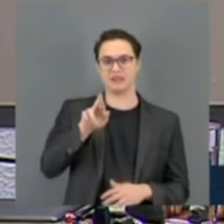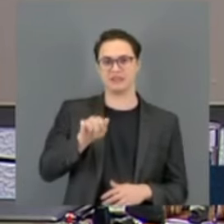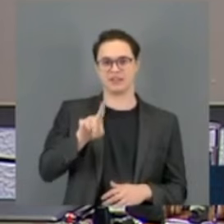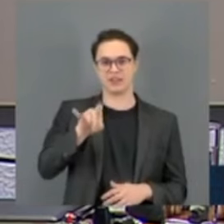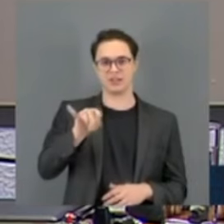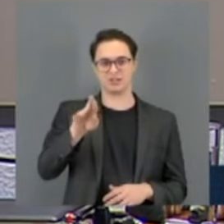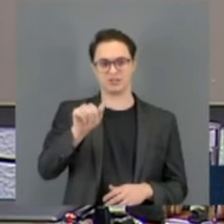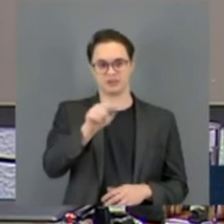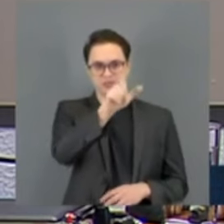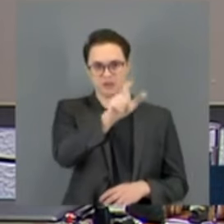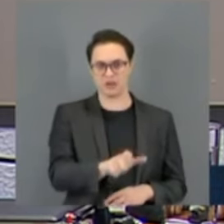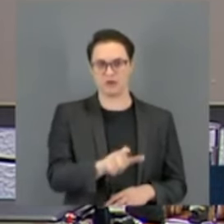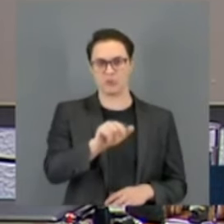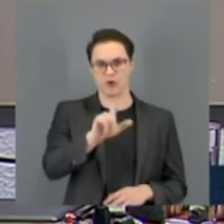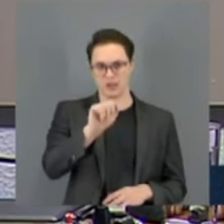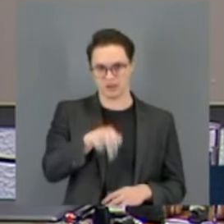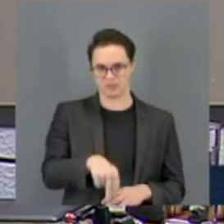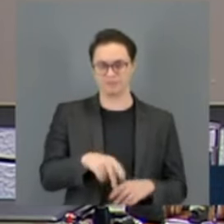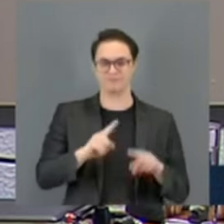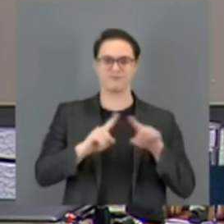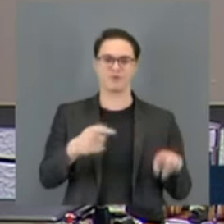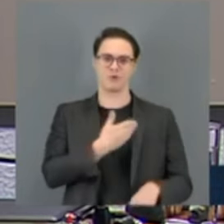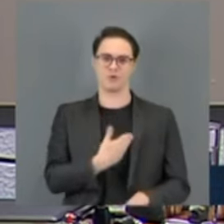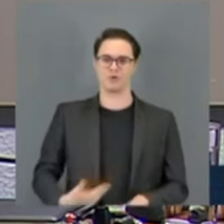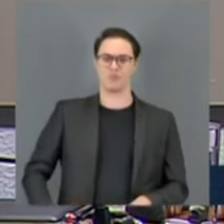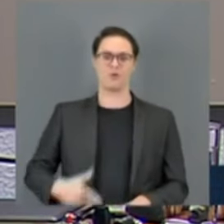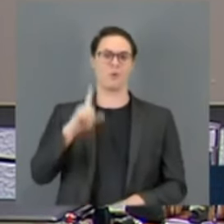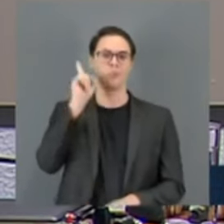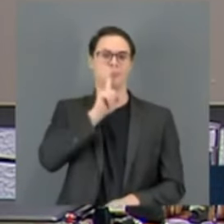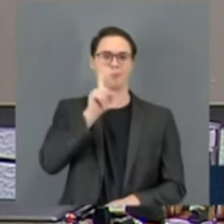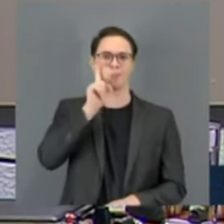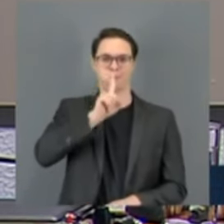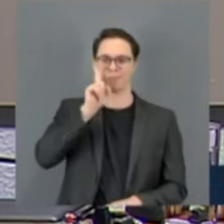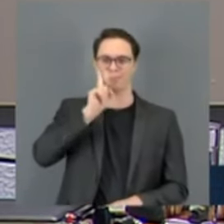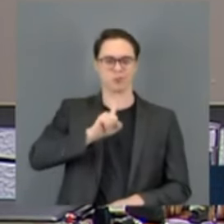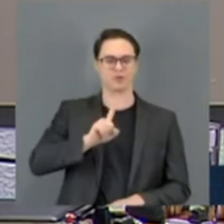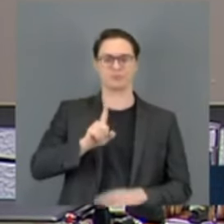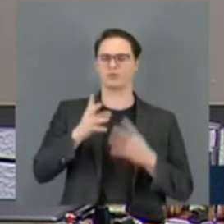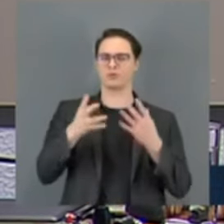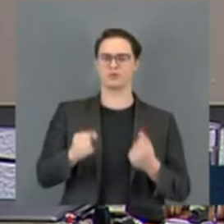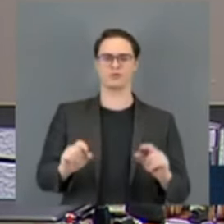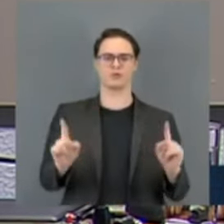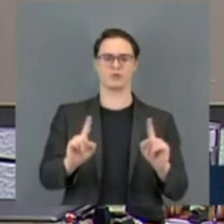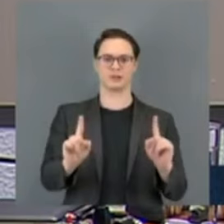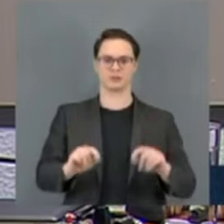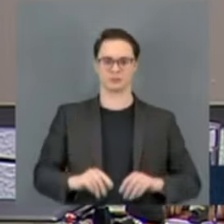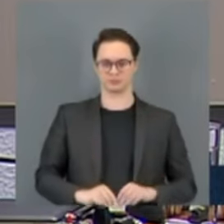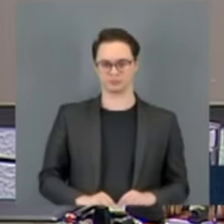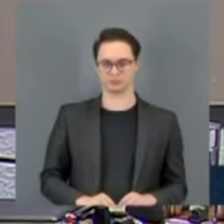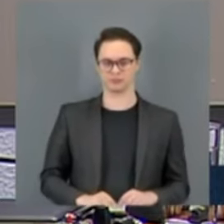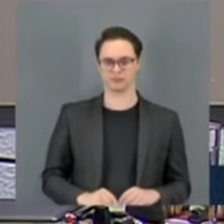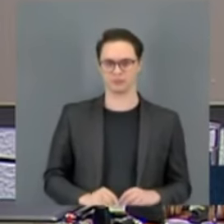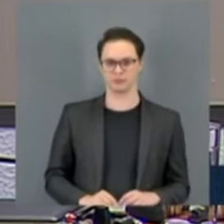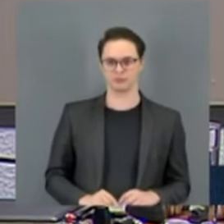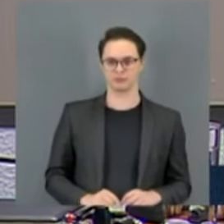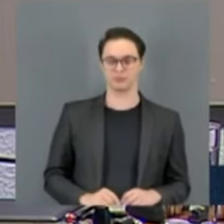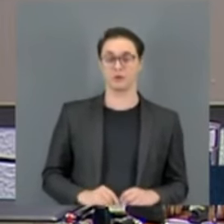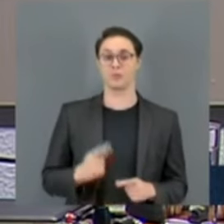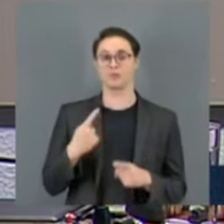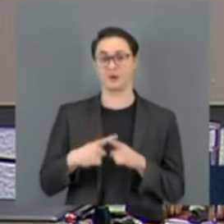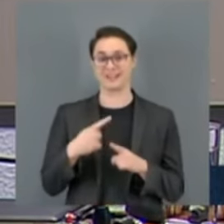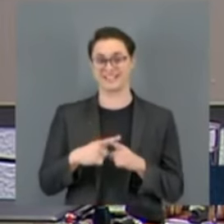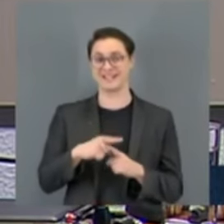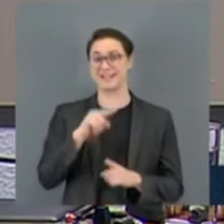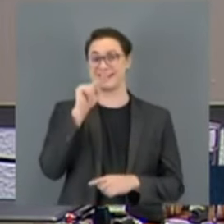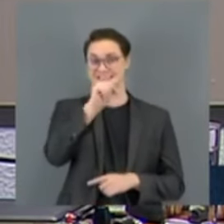à Interpol. Só que o governo americano não atendeu esse pedido porque lá